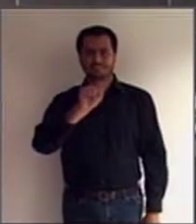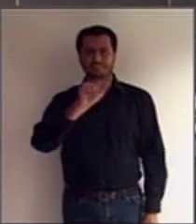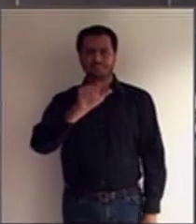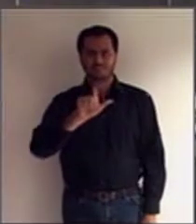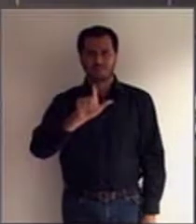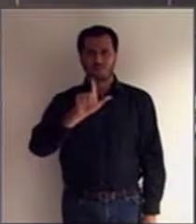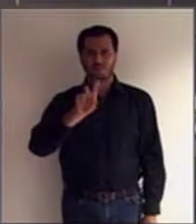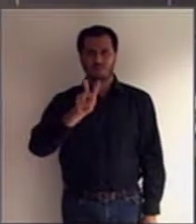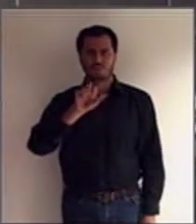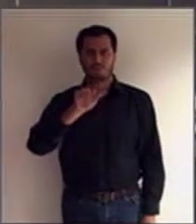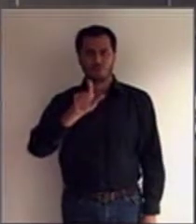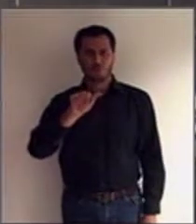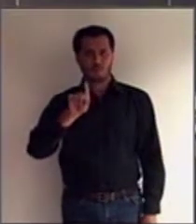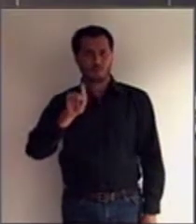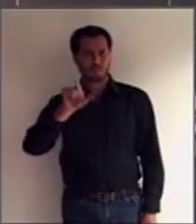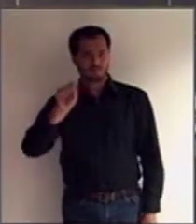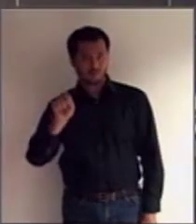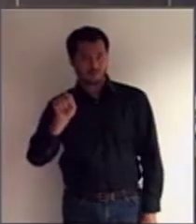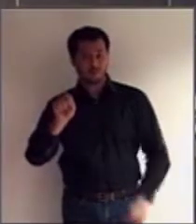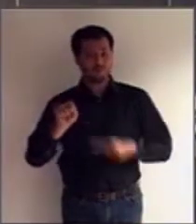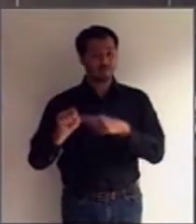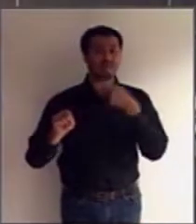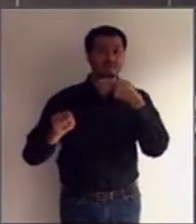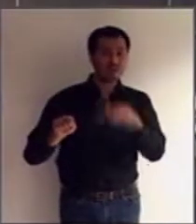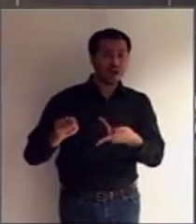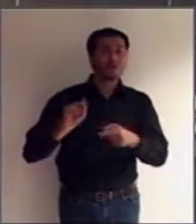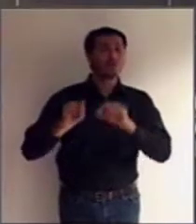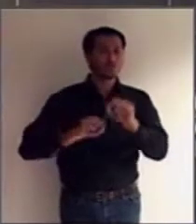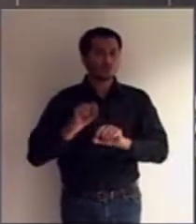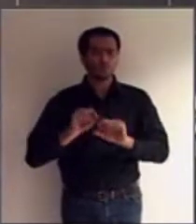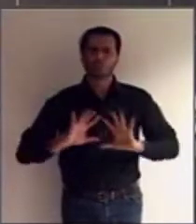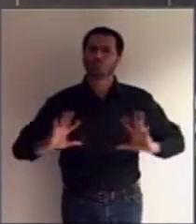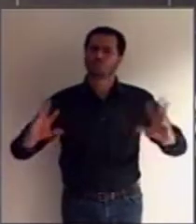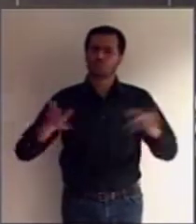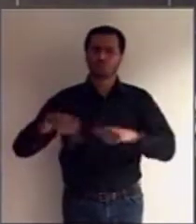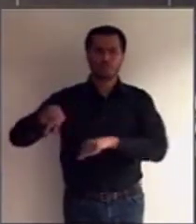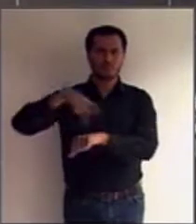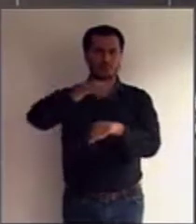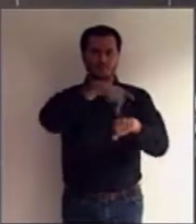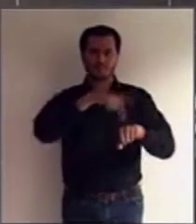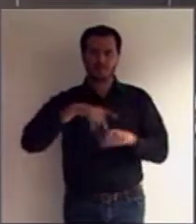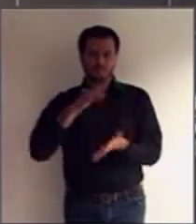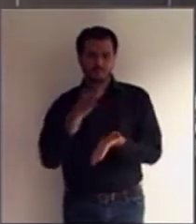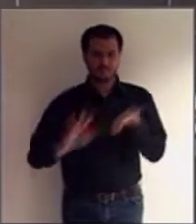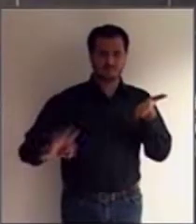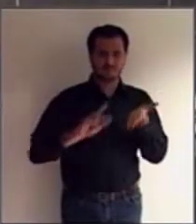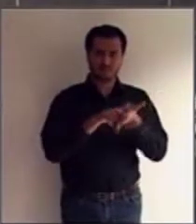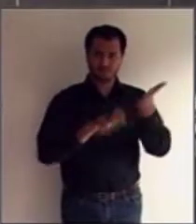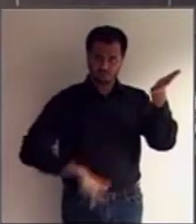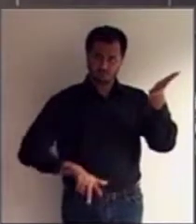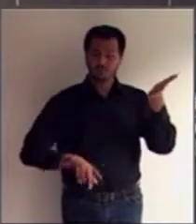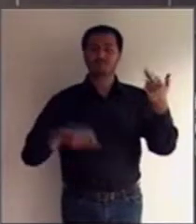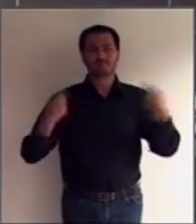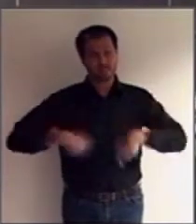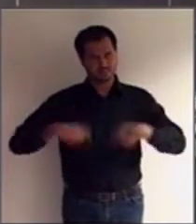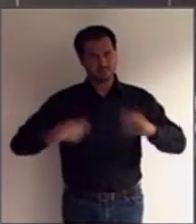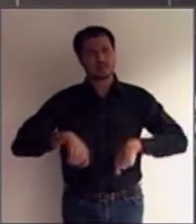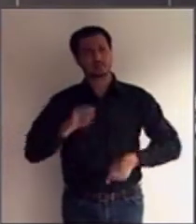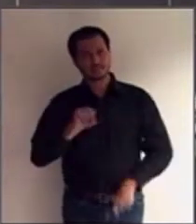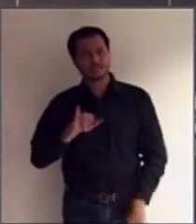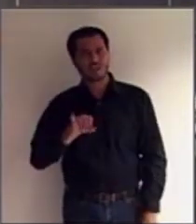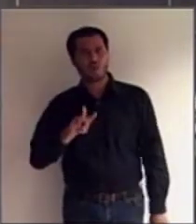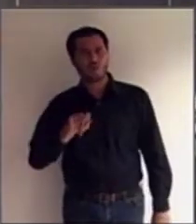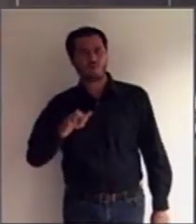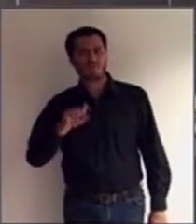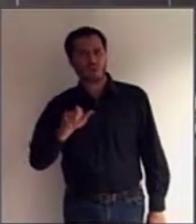país que assinou a Convenção da ONU vai precisar de ter salvaguardas legais para o exercício dessa capacidade civil